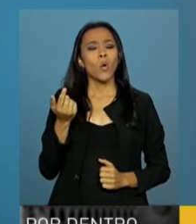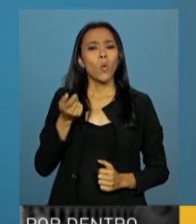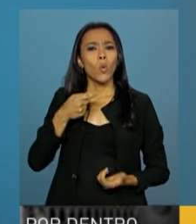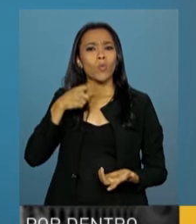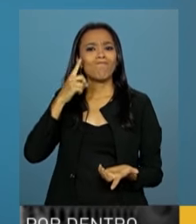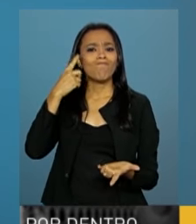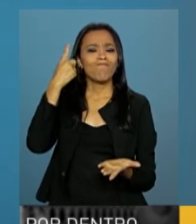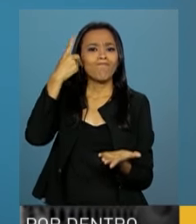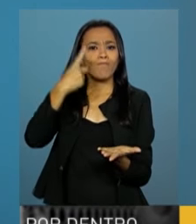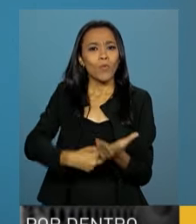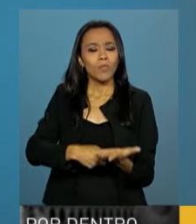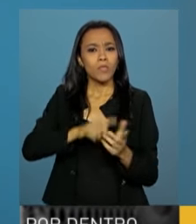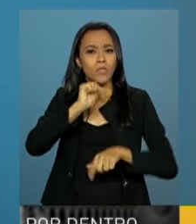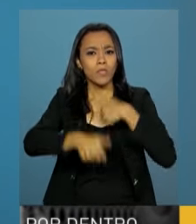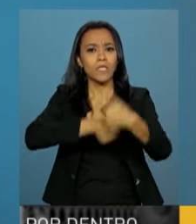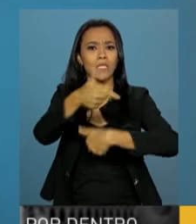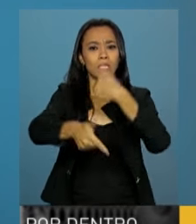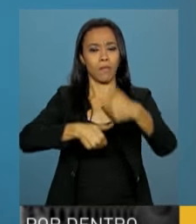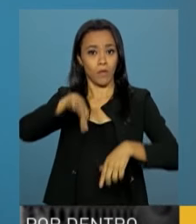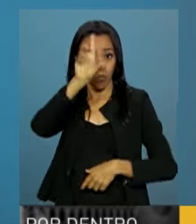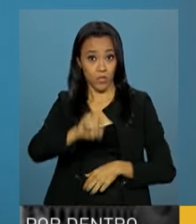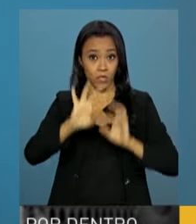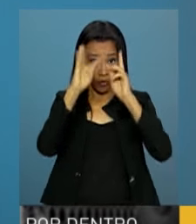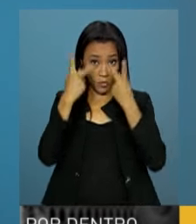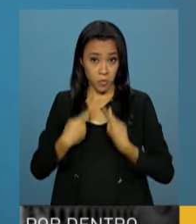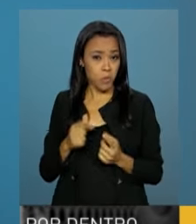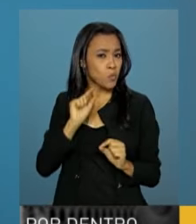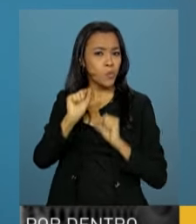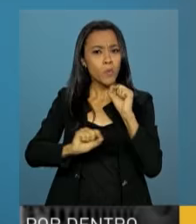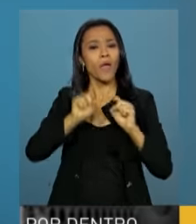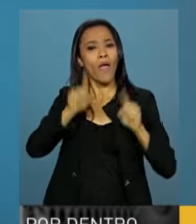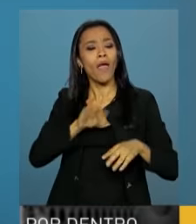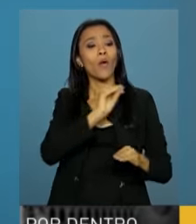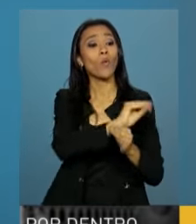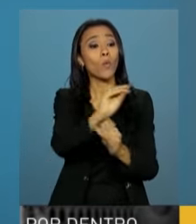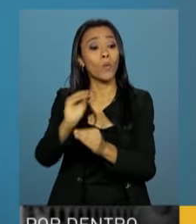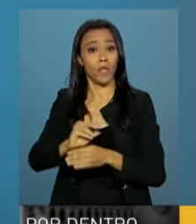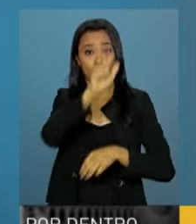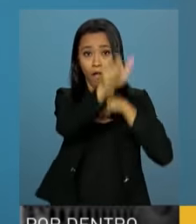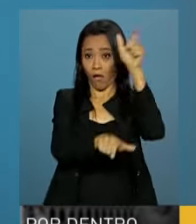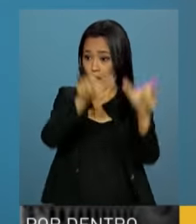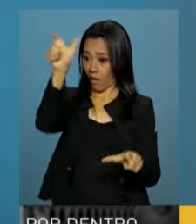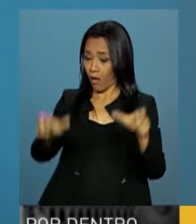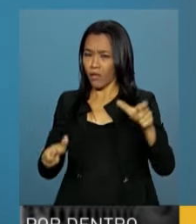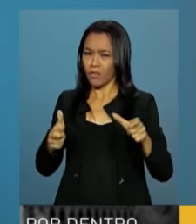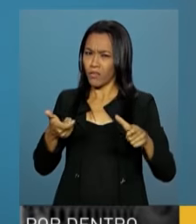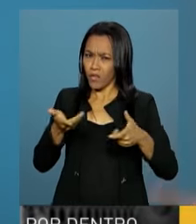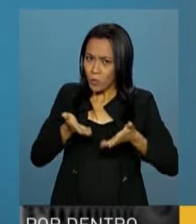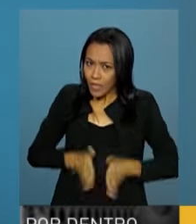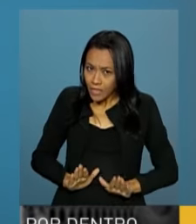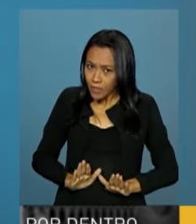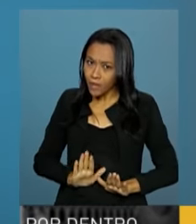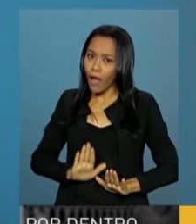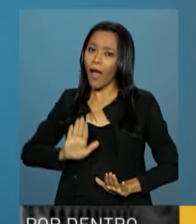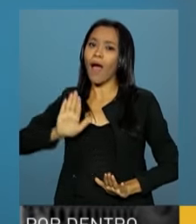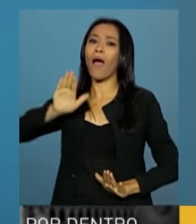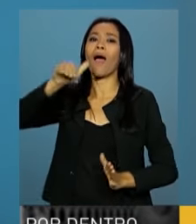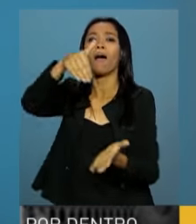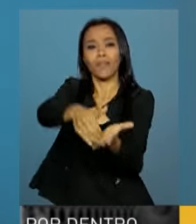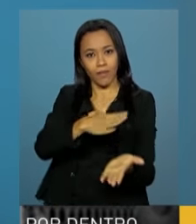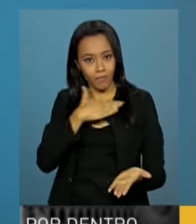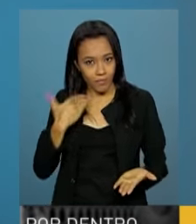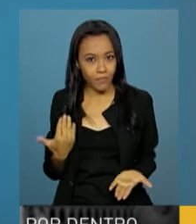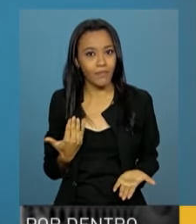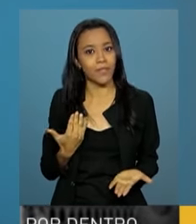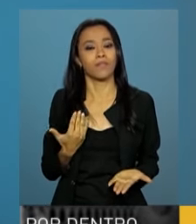Ministério dos Direitos Humanos é exatamente cuidar do cidadão brasileiro desde o seu nascimento até o seu último dia de